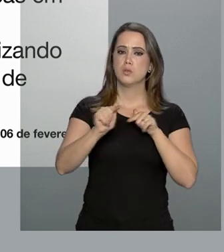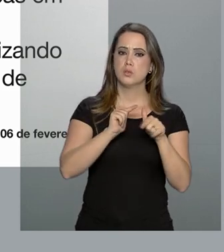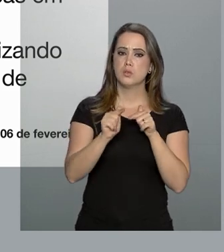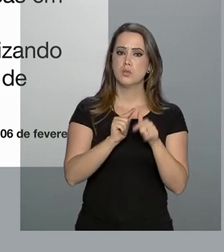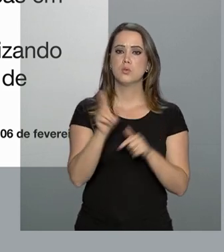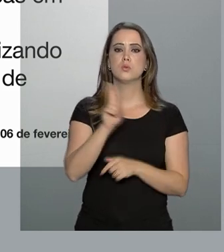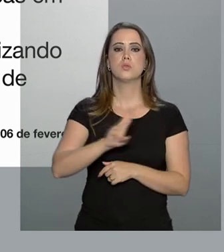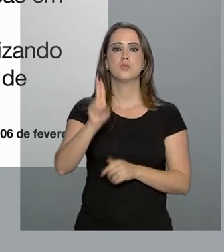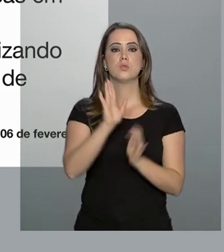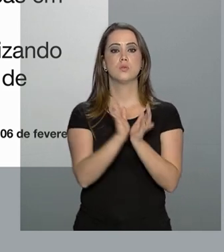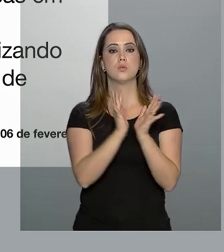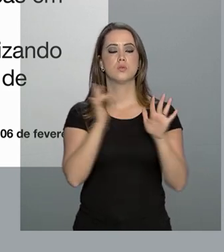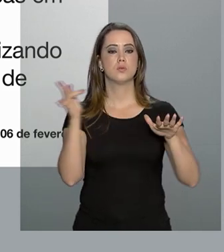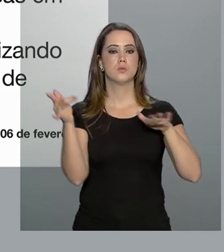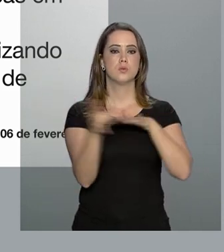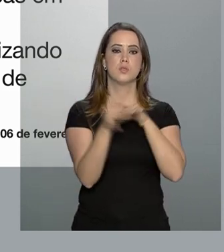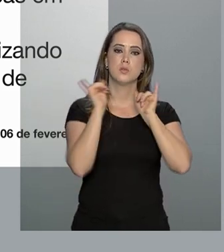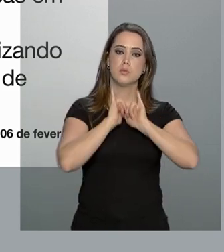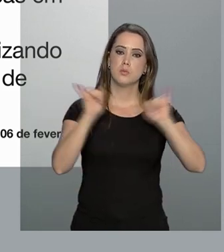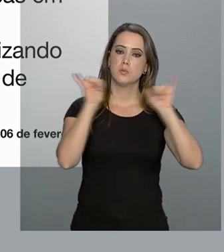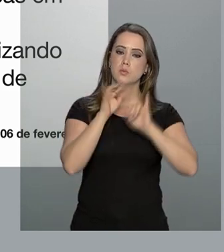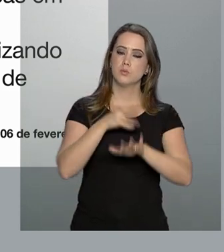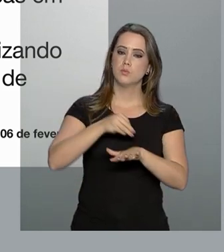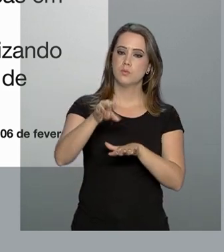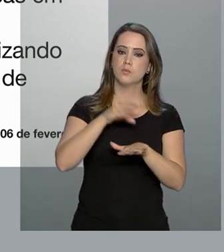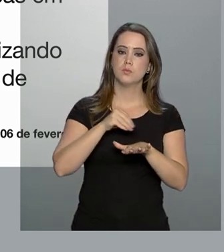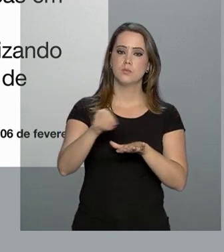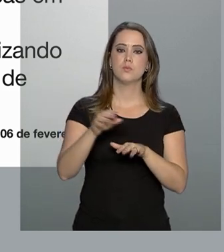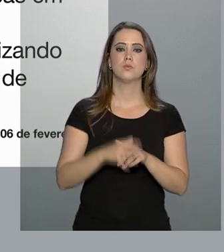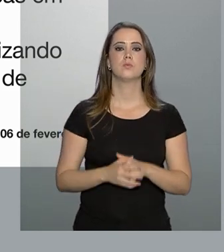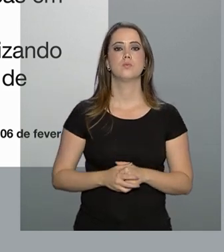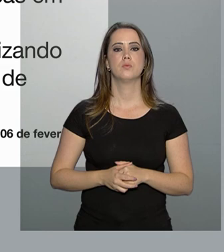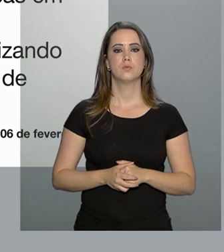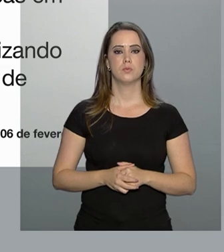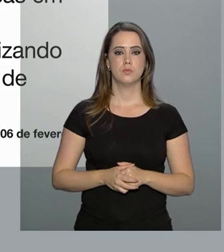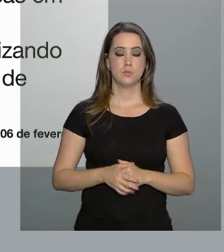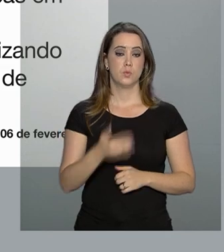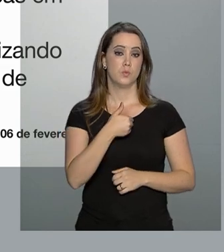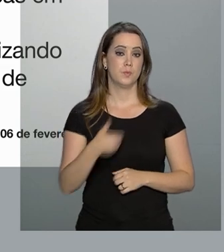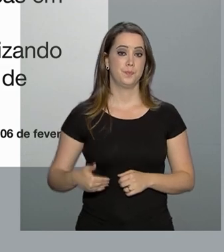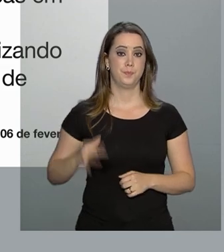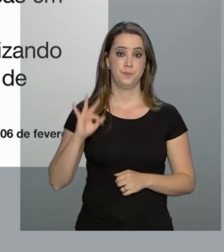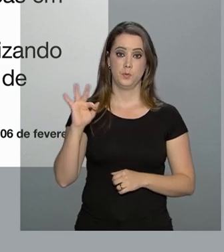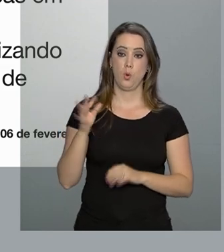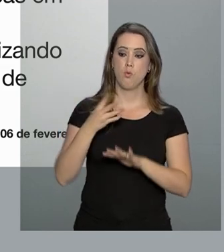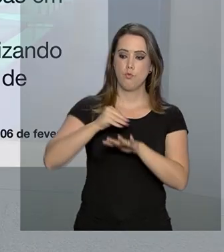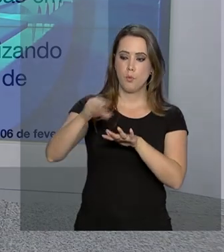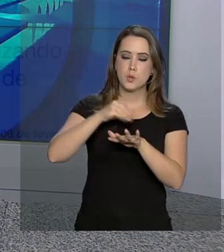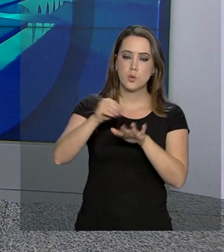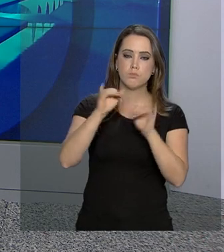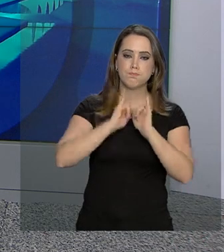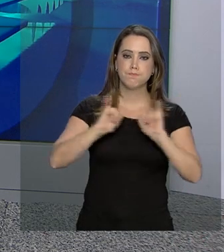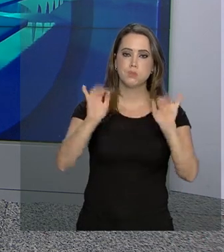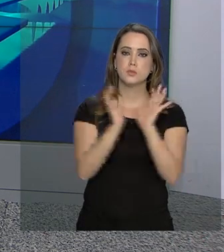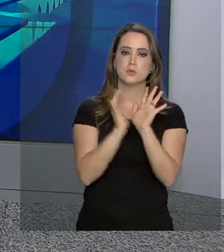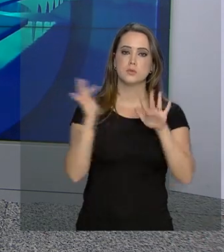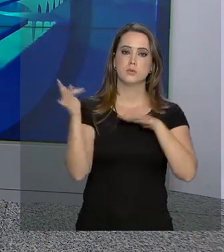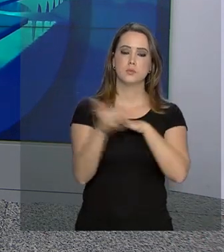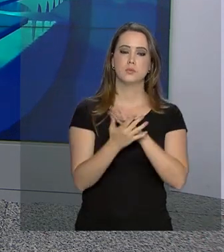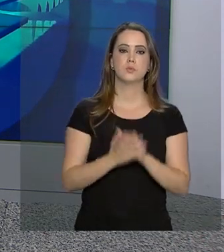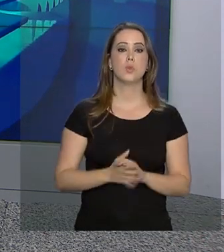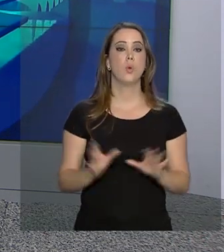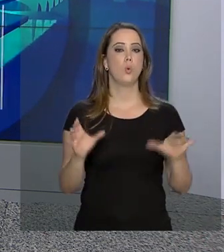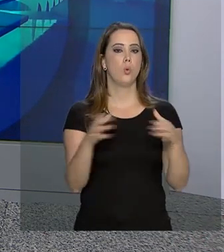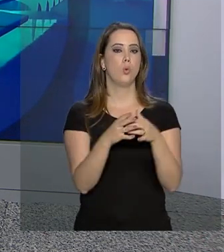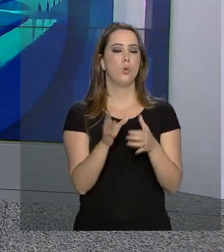despachando e utilizando as redes sociais como divulgação de informações do governo. O